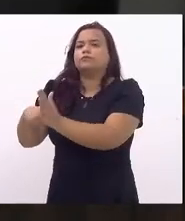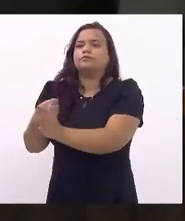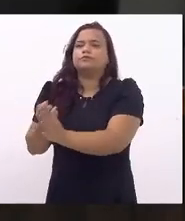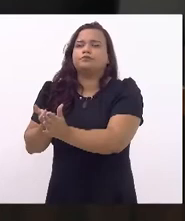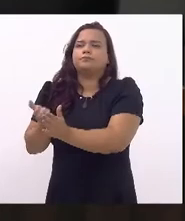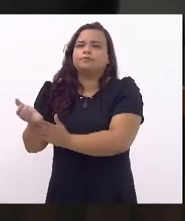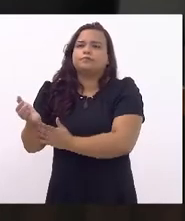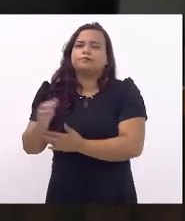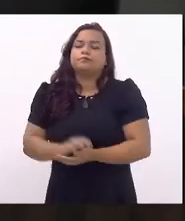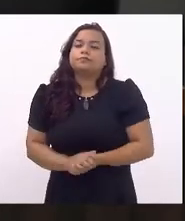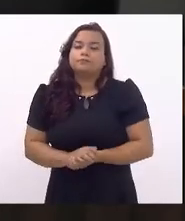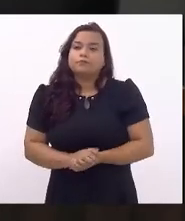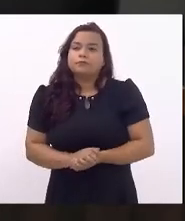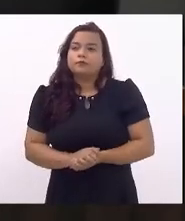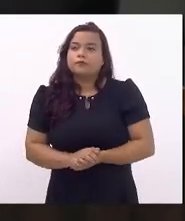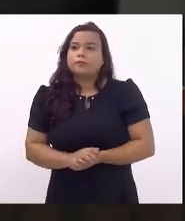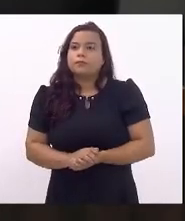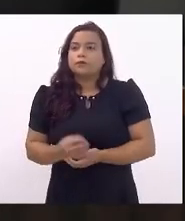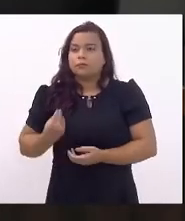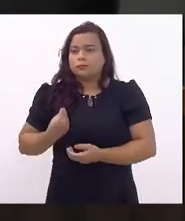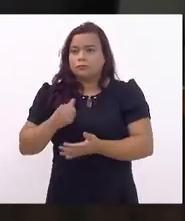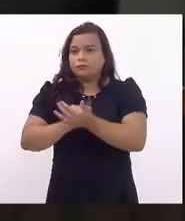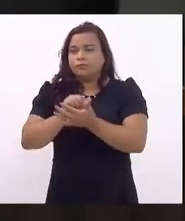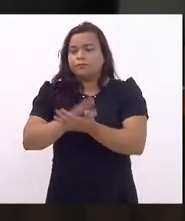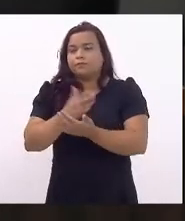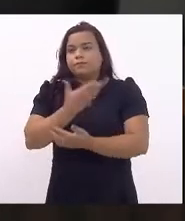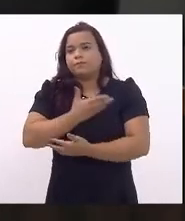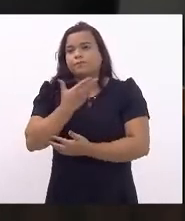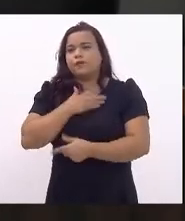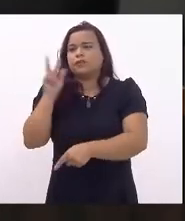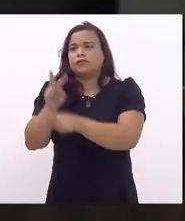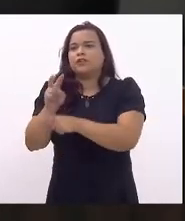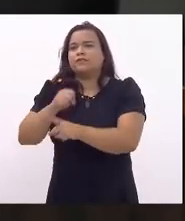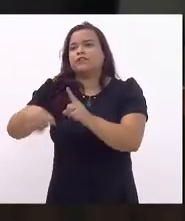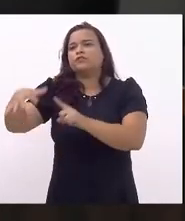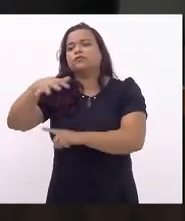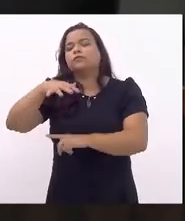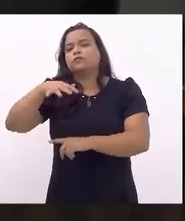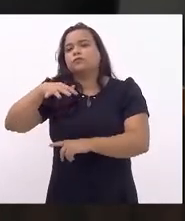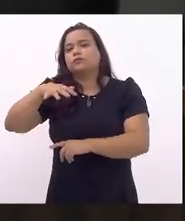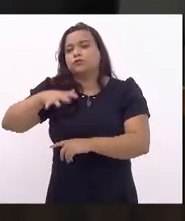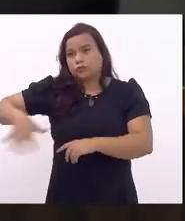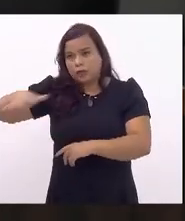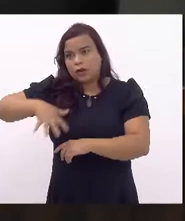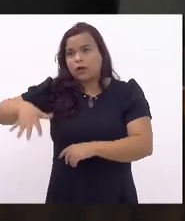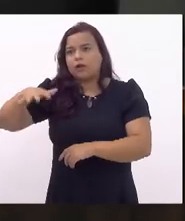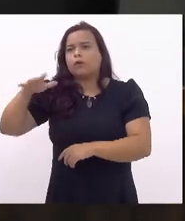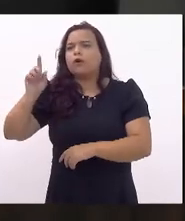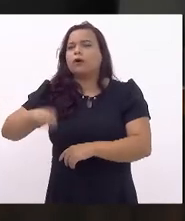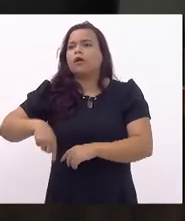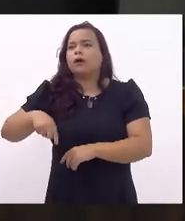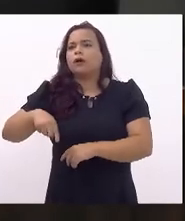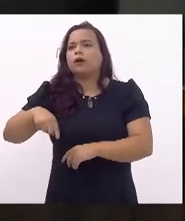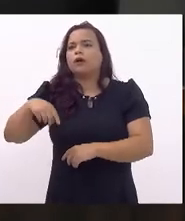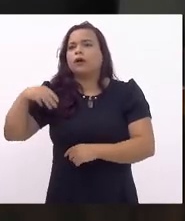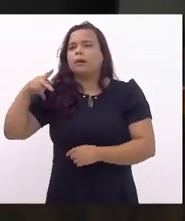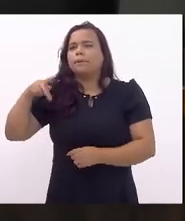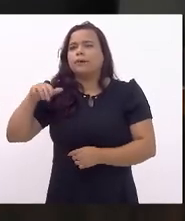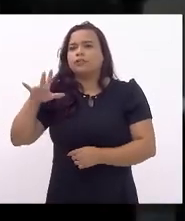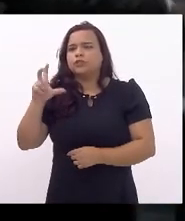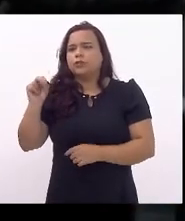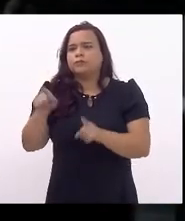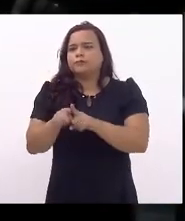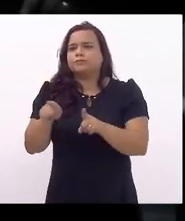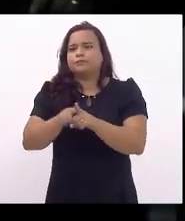registra a presença do nosso amigo defensor-geral doutor Rodrigo Pracheco, da defensora Maria Carmen e